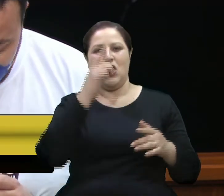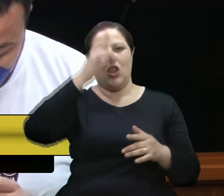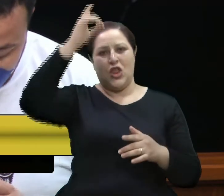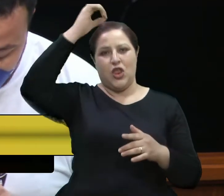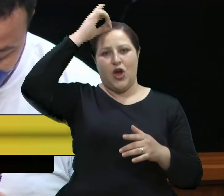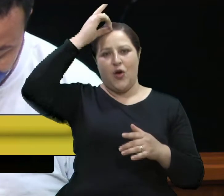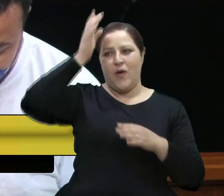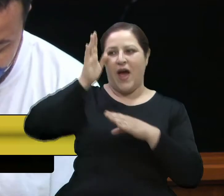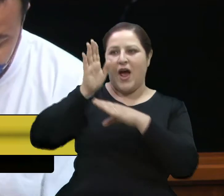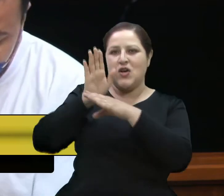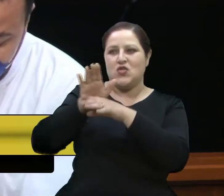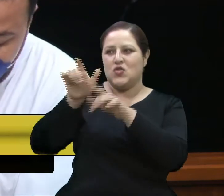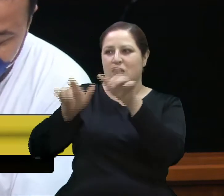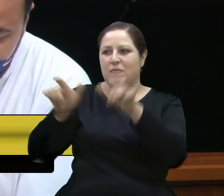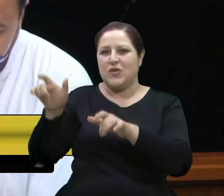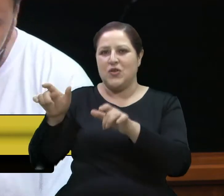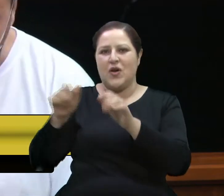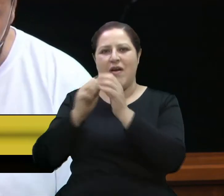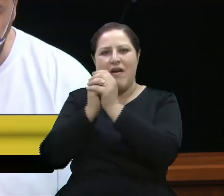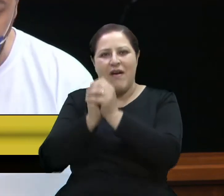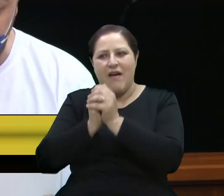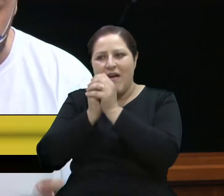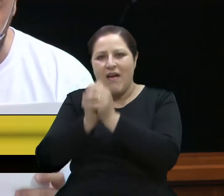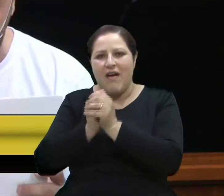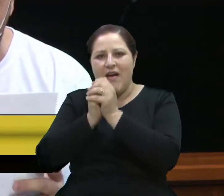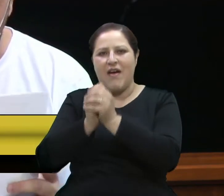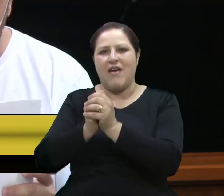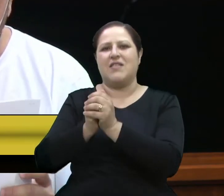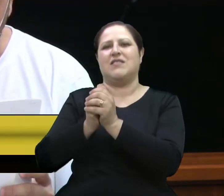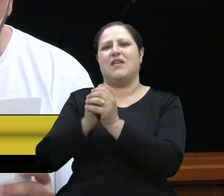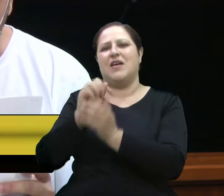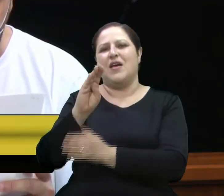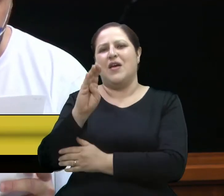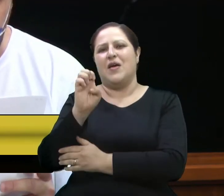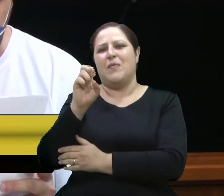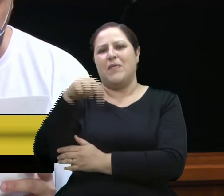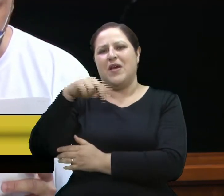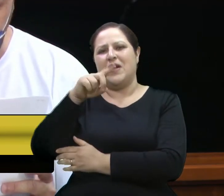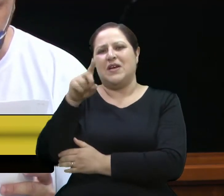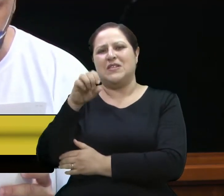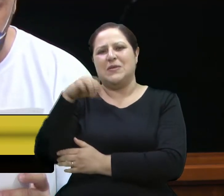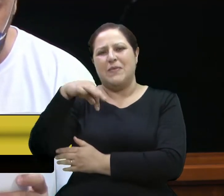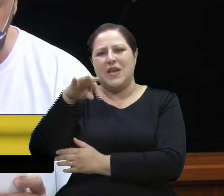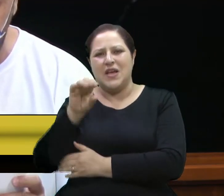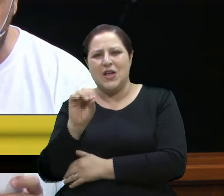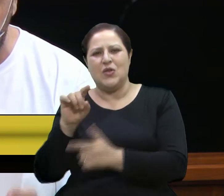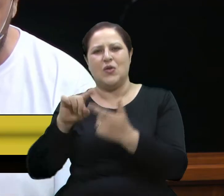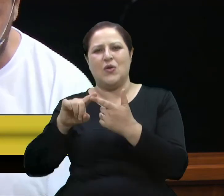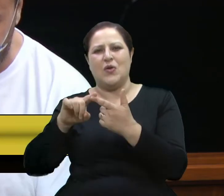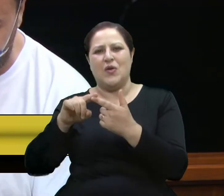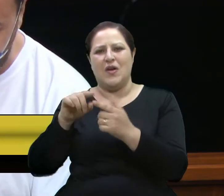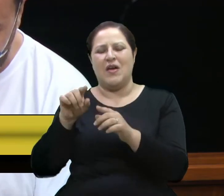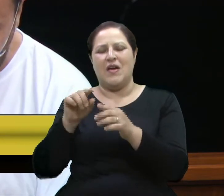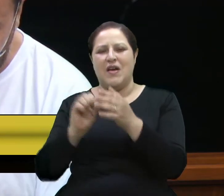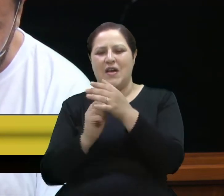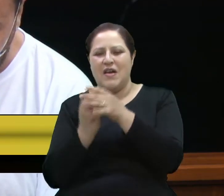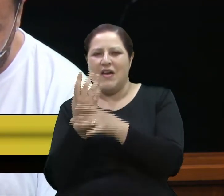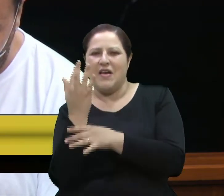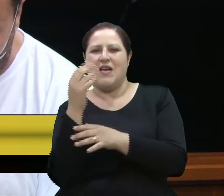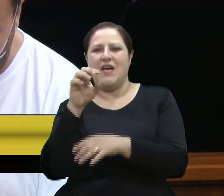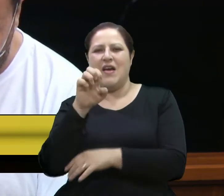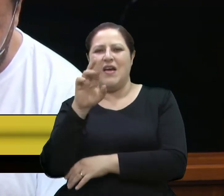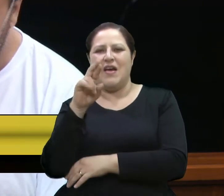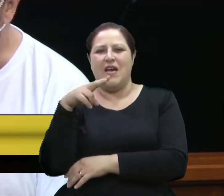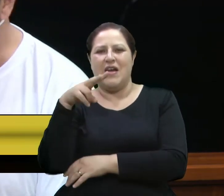através das suas rezas, benzimentos e ervas. Muitas pessoas das mais diversas origens e classes sociais as